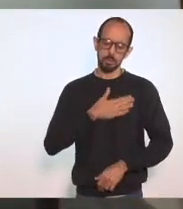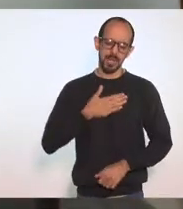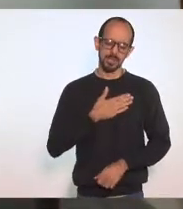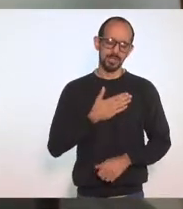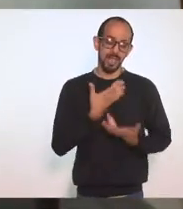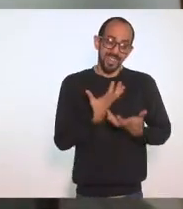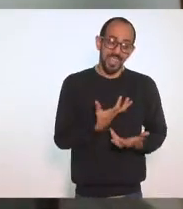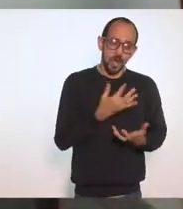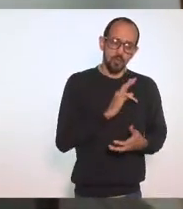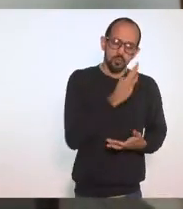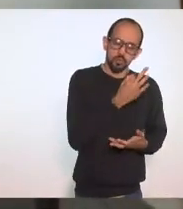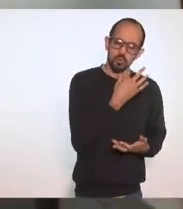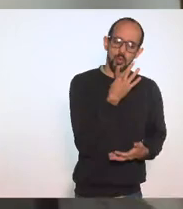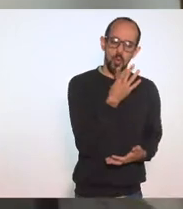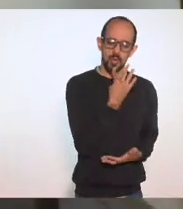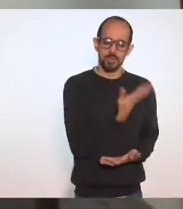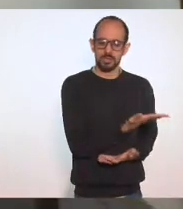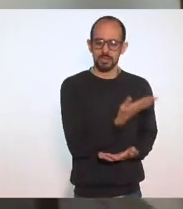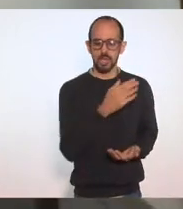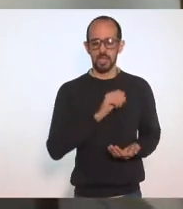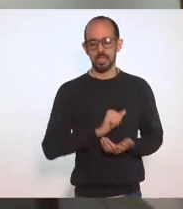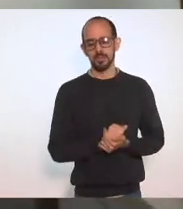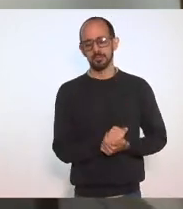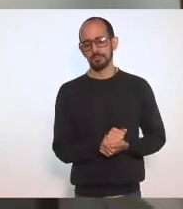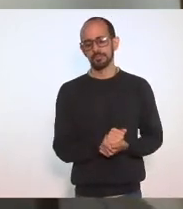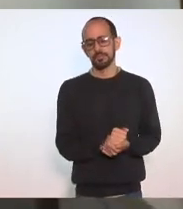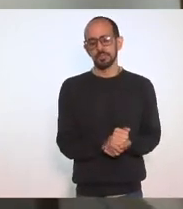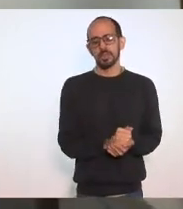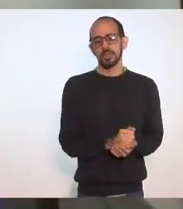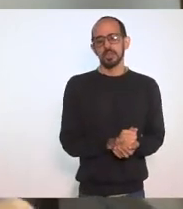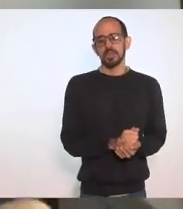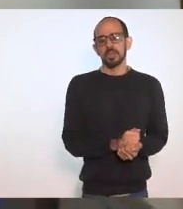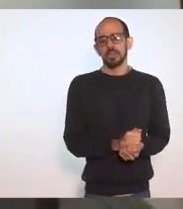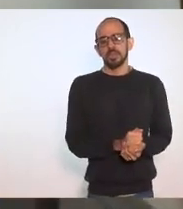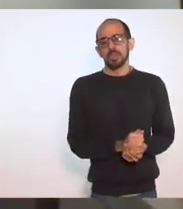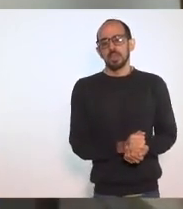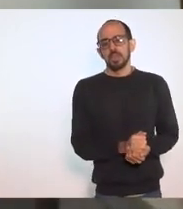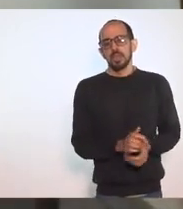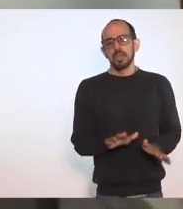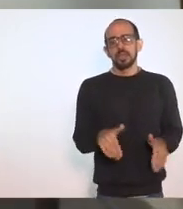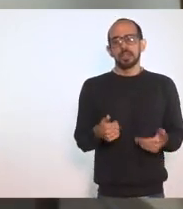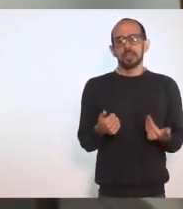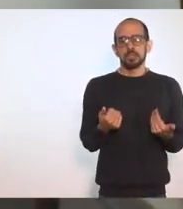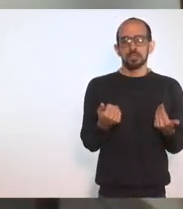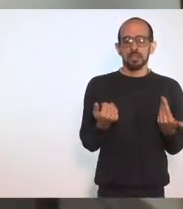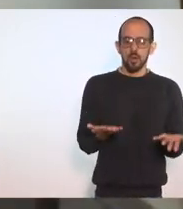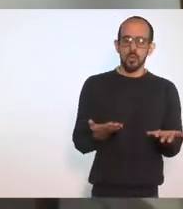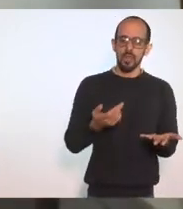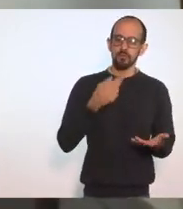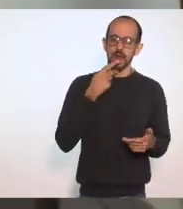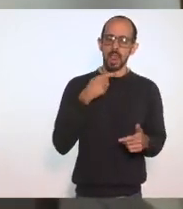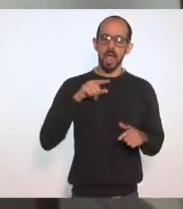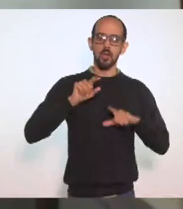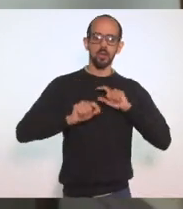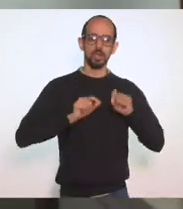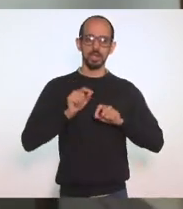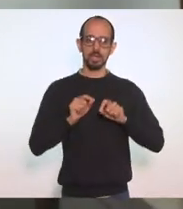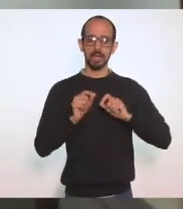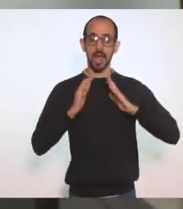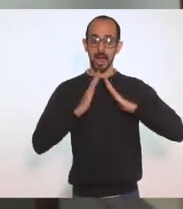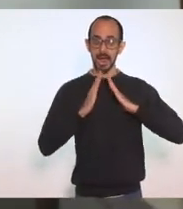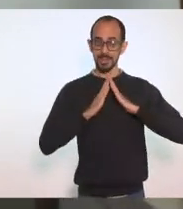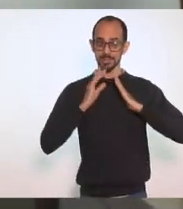E queria reafirmar Deputada Mônica Francisco Que esse Parlamento É diverso Porque eu só